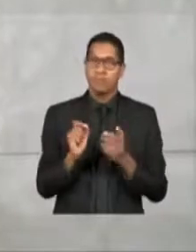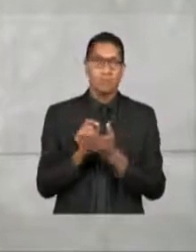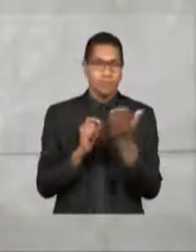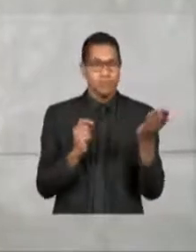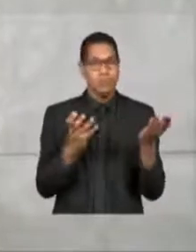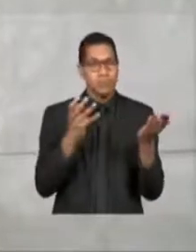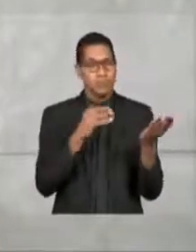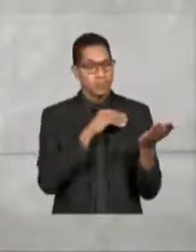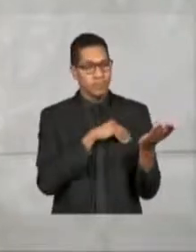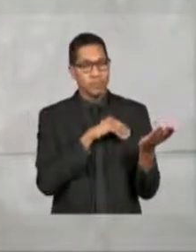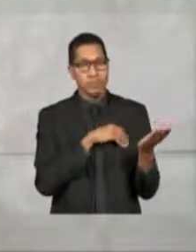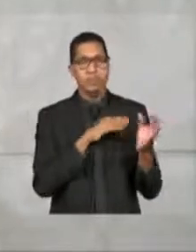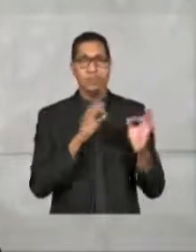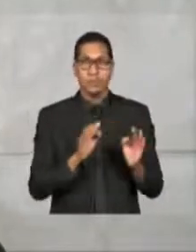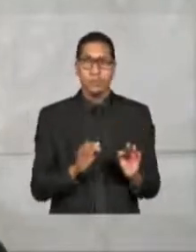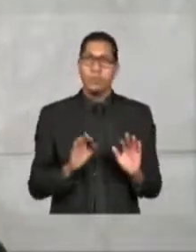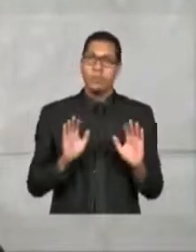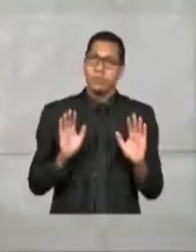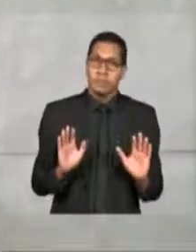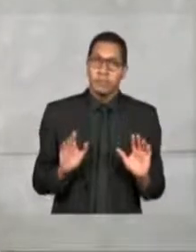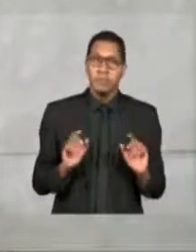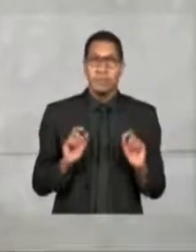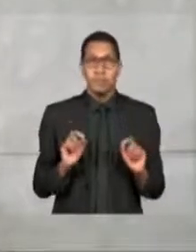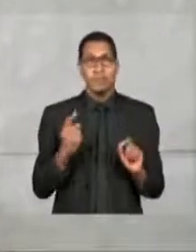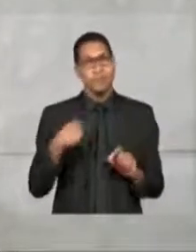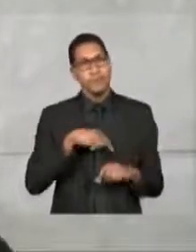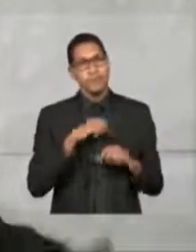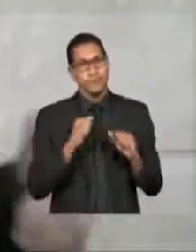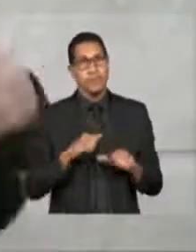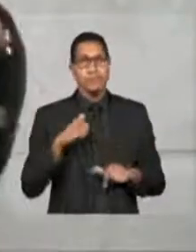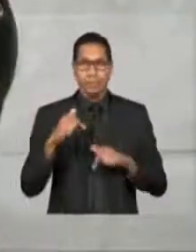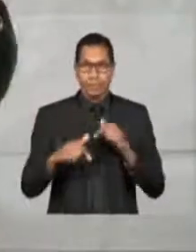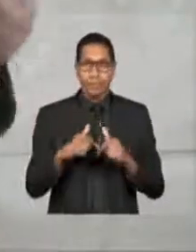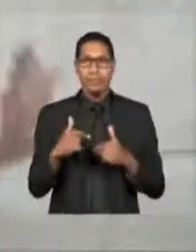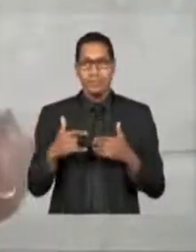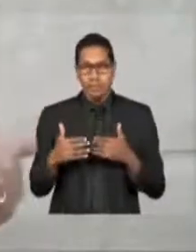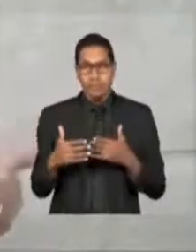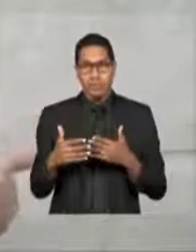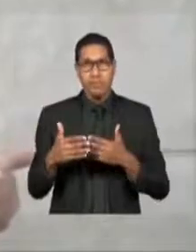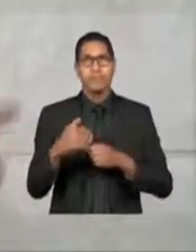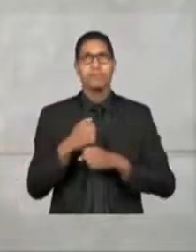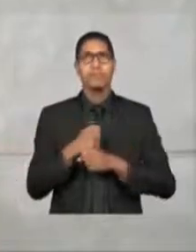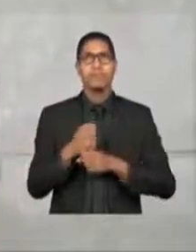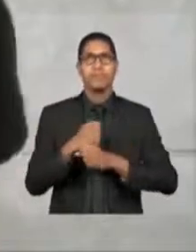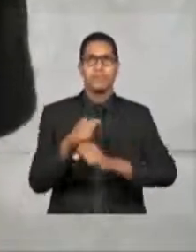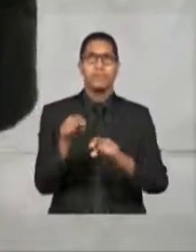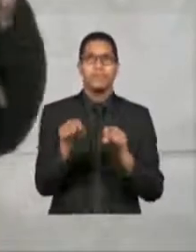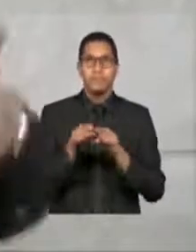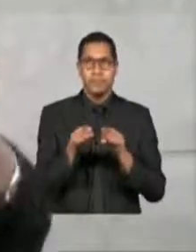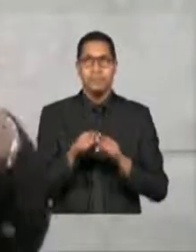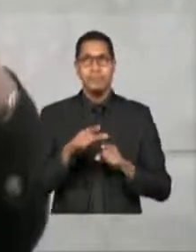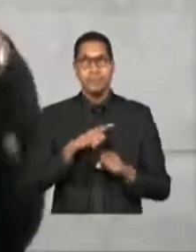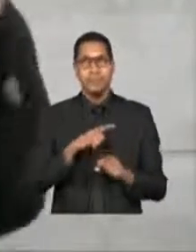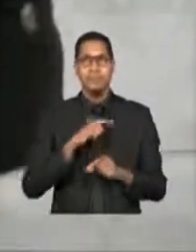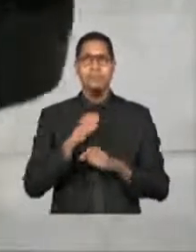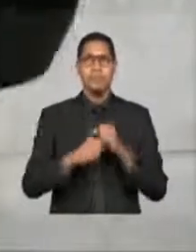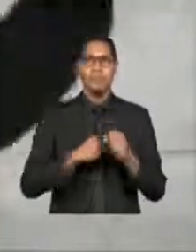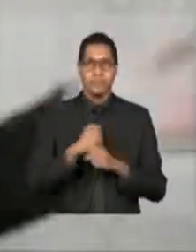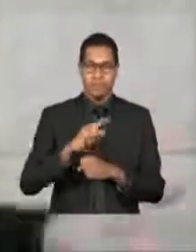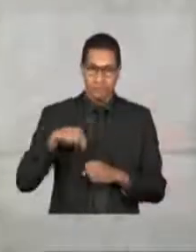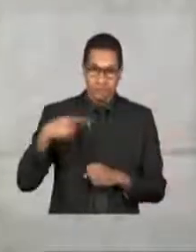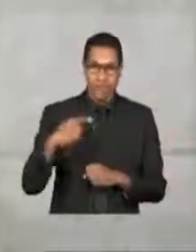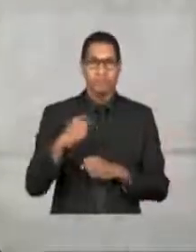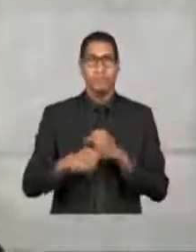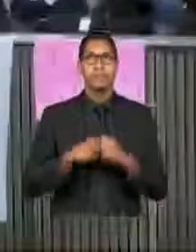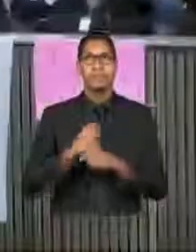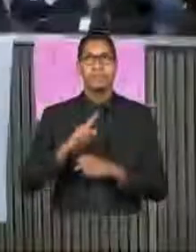gostariam de ganhar, mas isso a gente pode trabalhar no decorrer dos anos também, no próximo ano, no